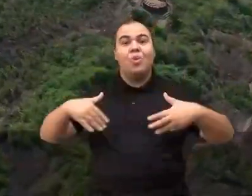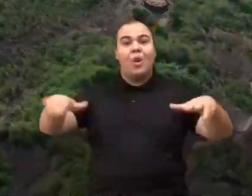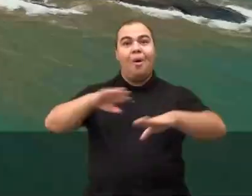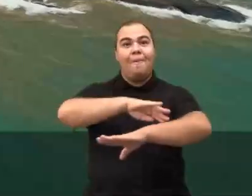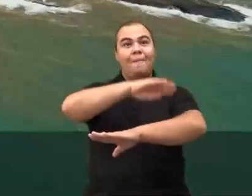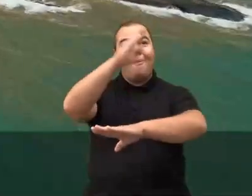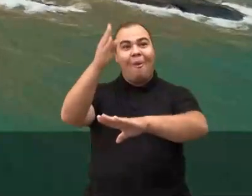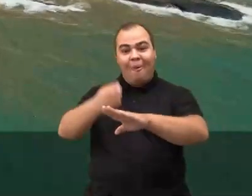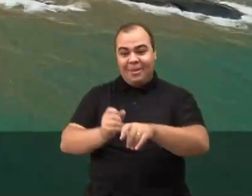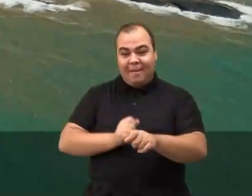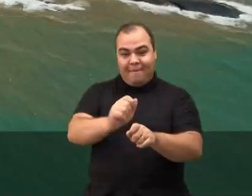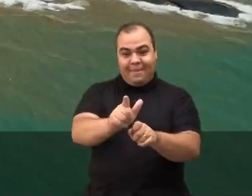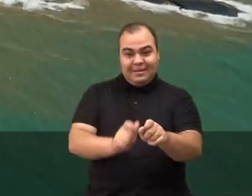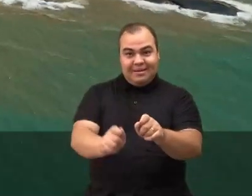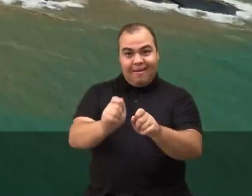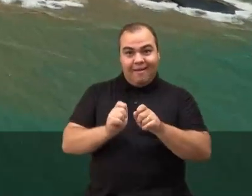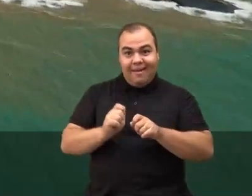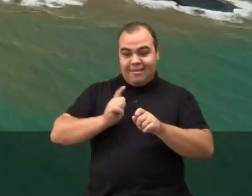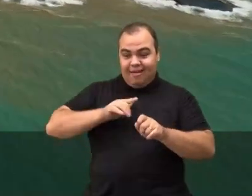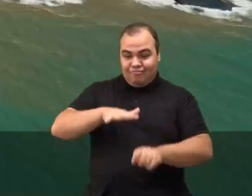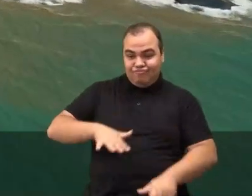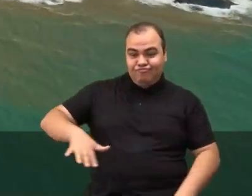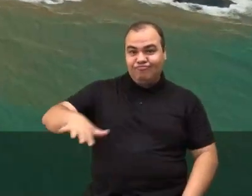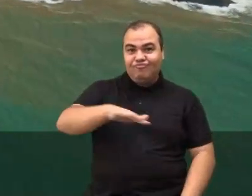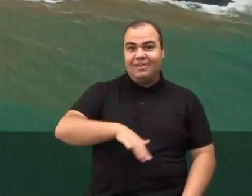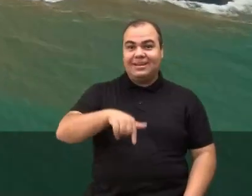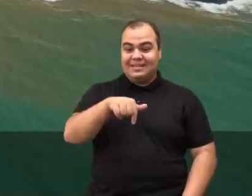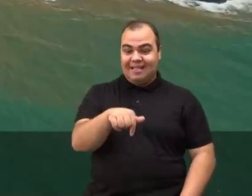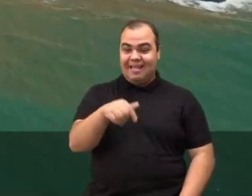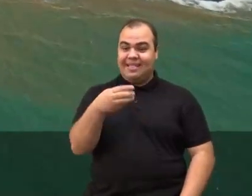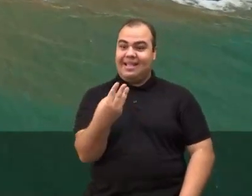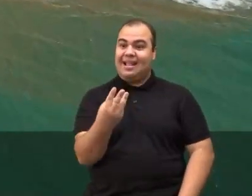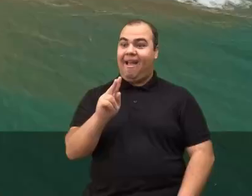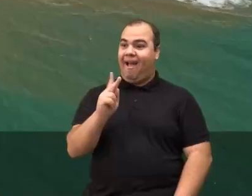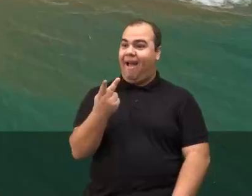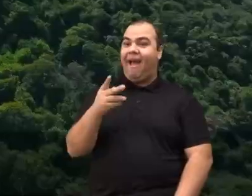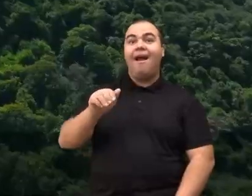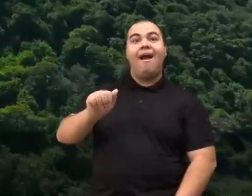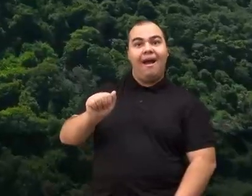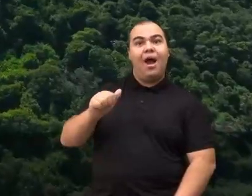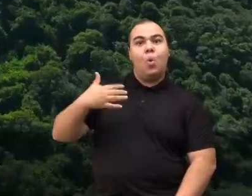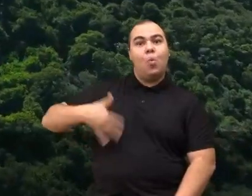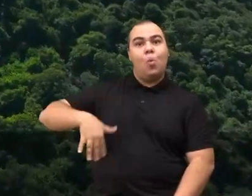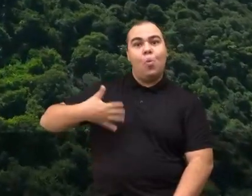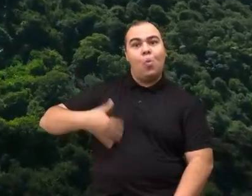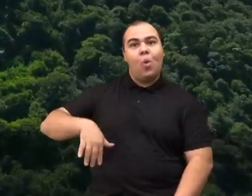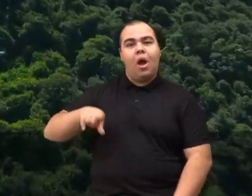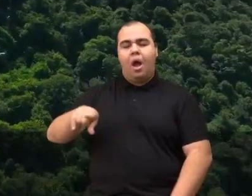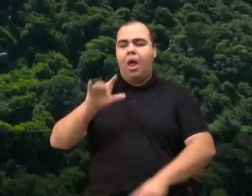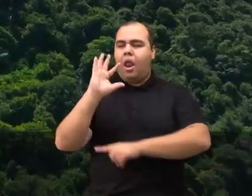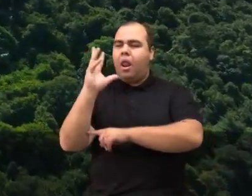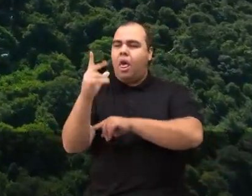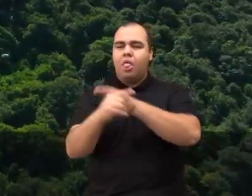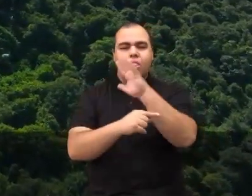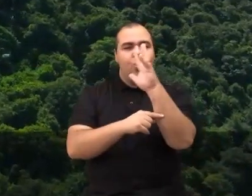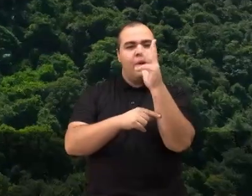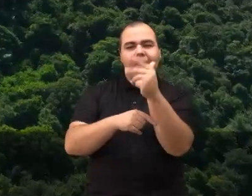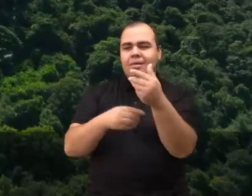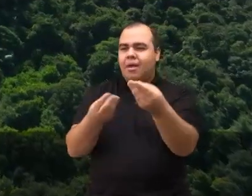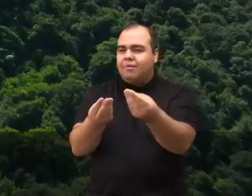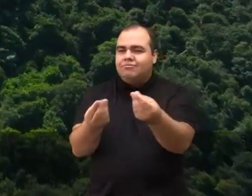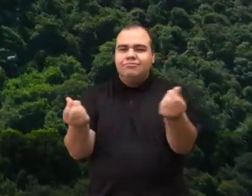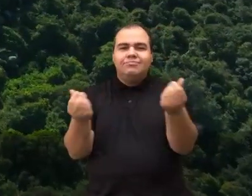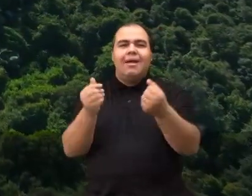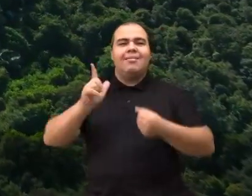Pescaria ocupa uma área de 73 hectares. Sua natureza quase intocada abriga